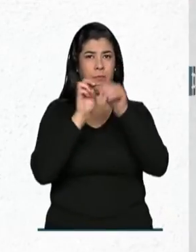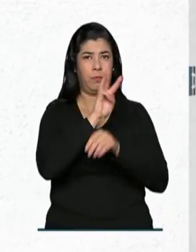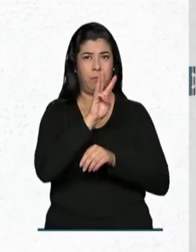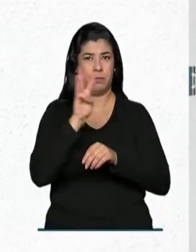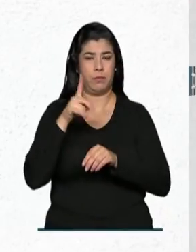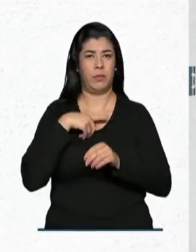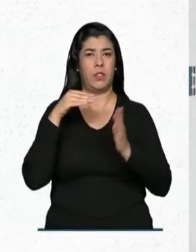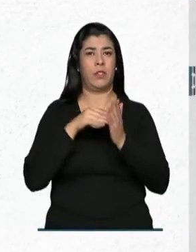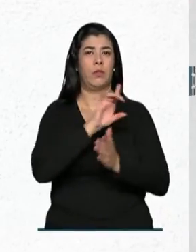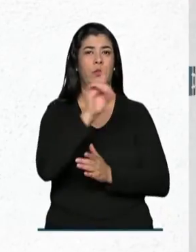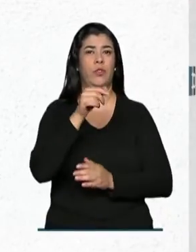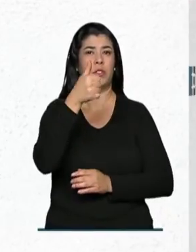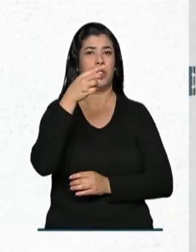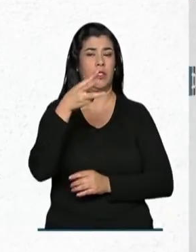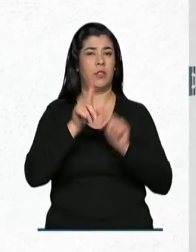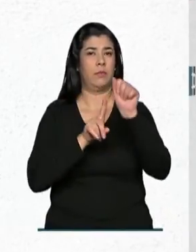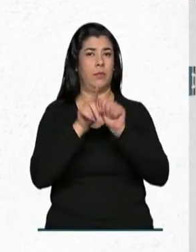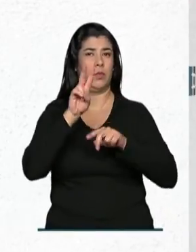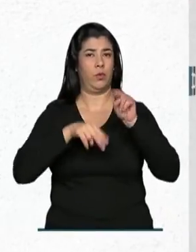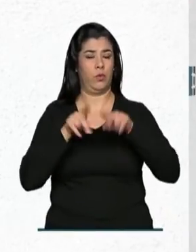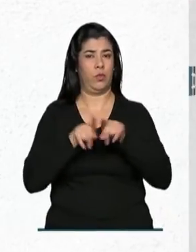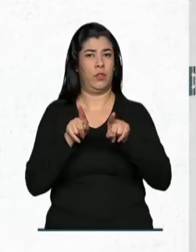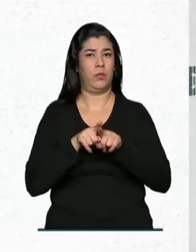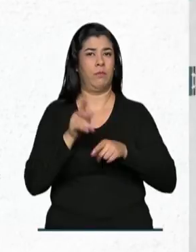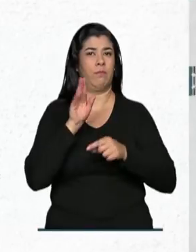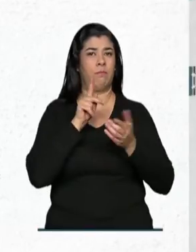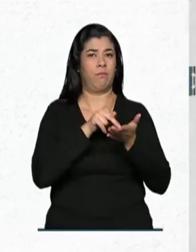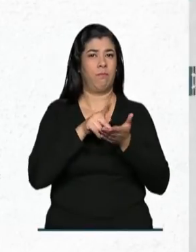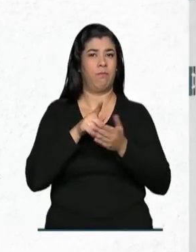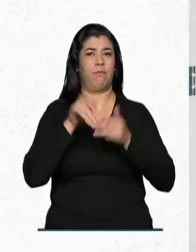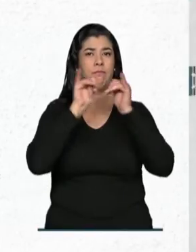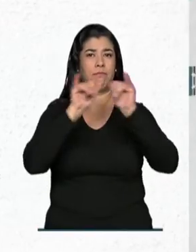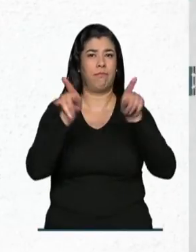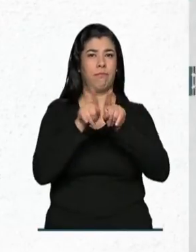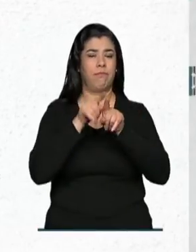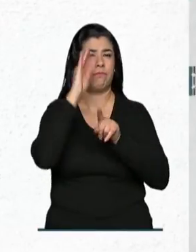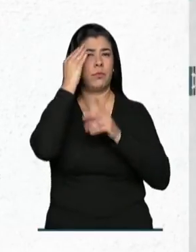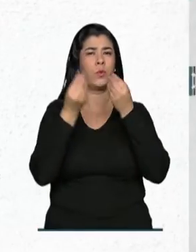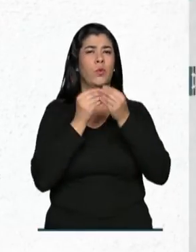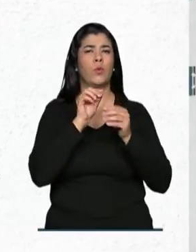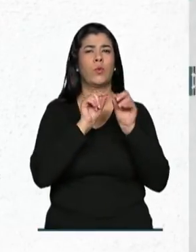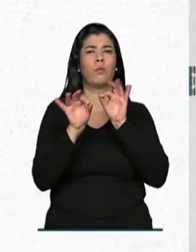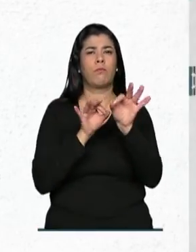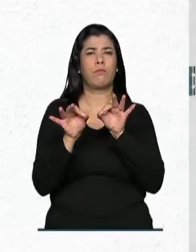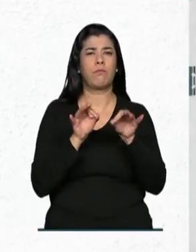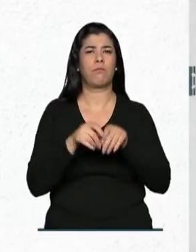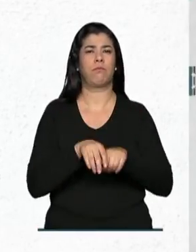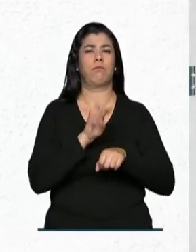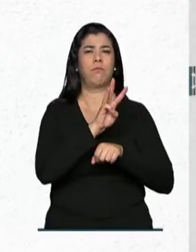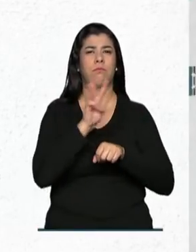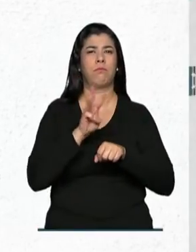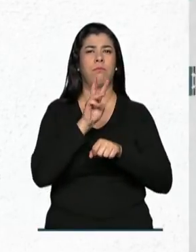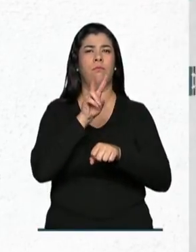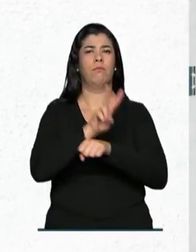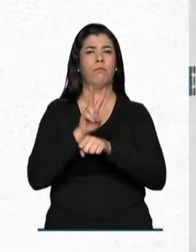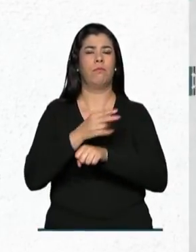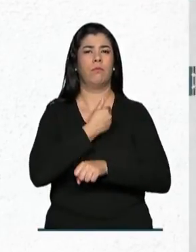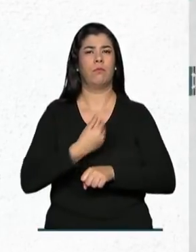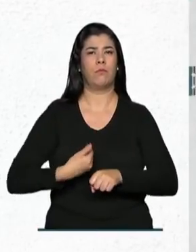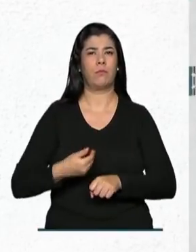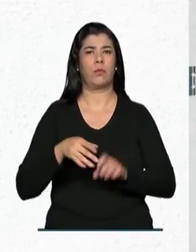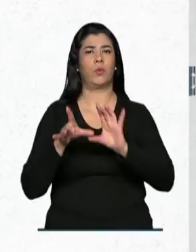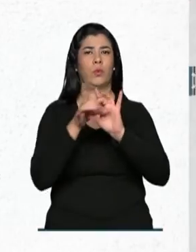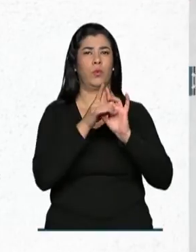eletrônico até o dia 13 de junho, que servirá para atualizar dados e compreender o funcionamento das Defensorias Públicas da União,